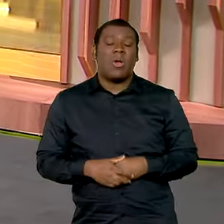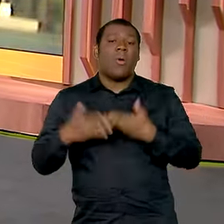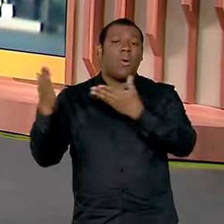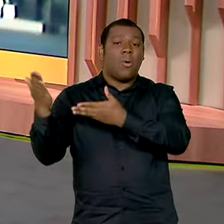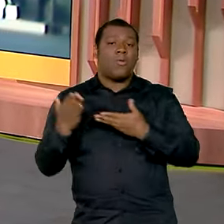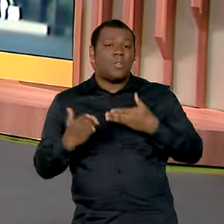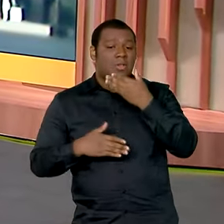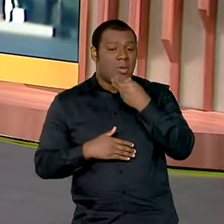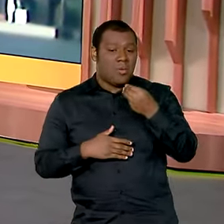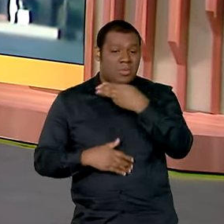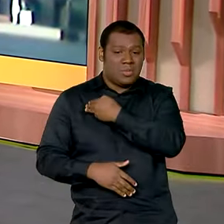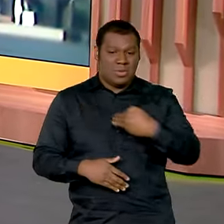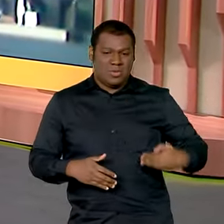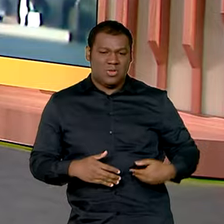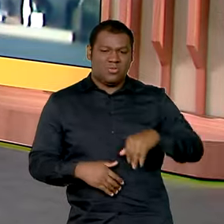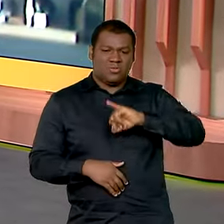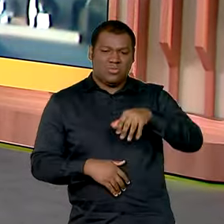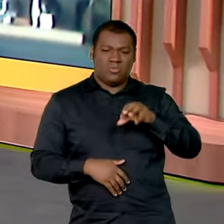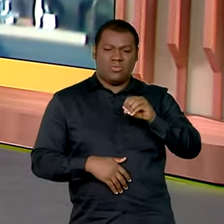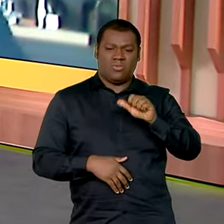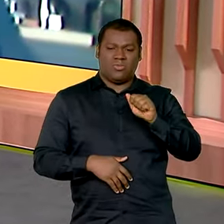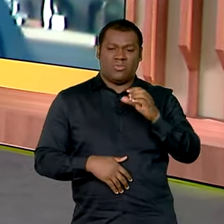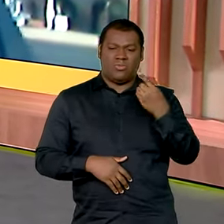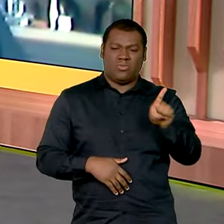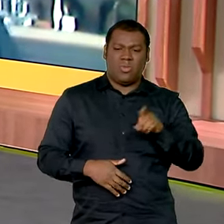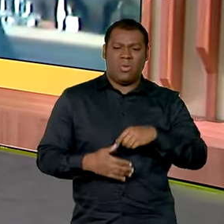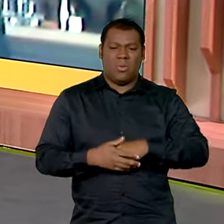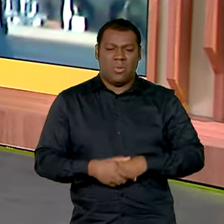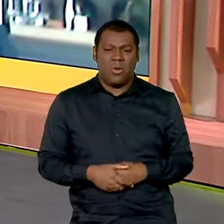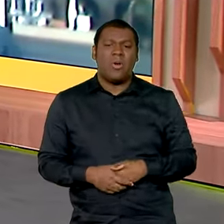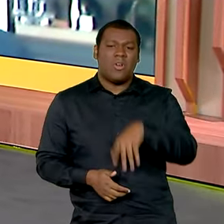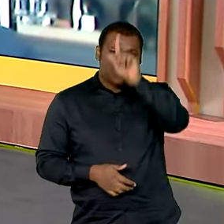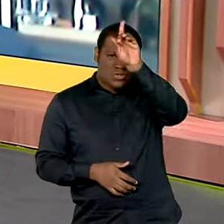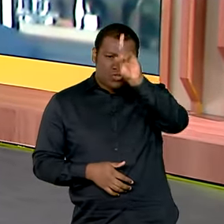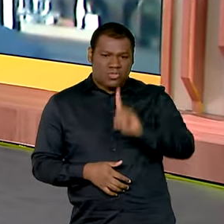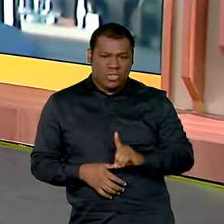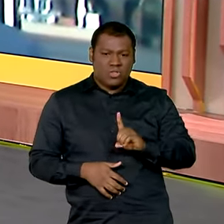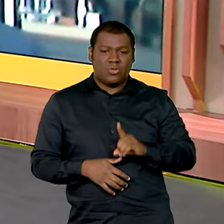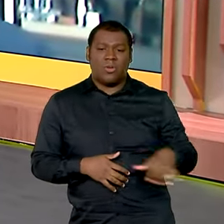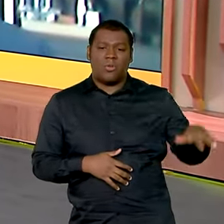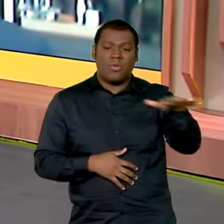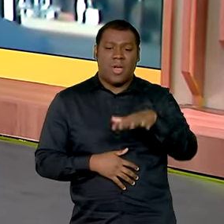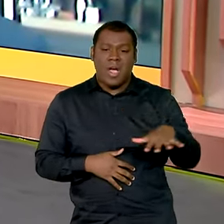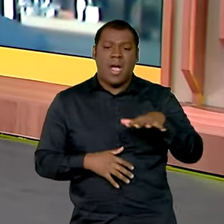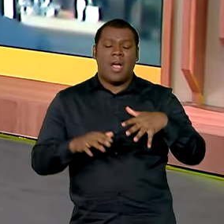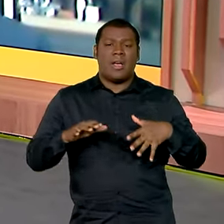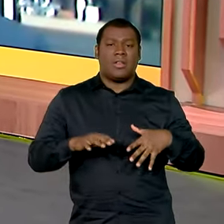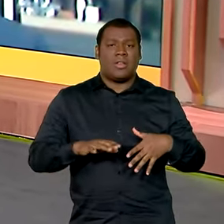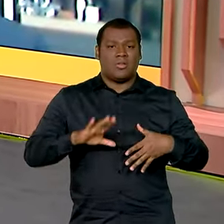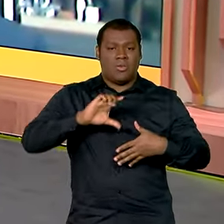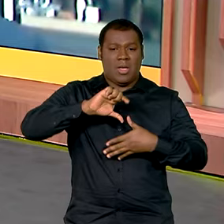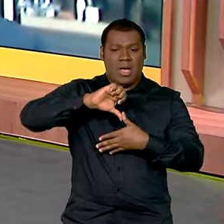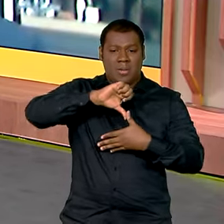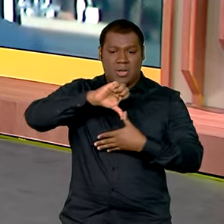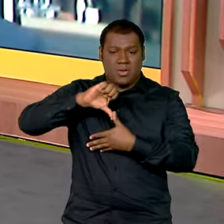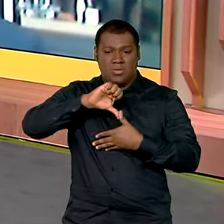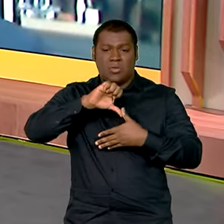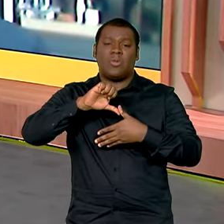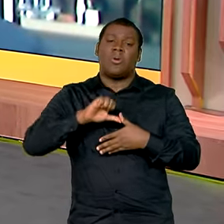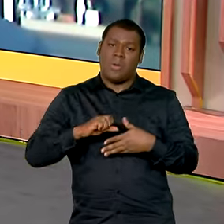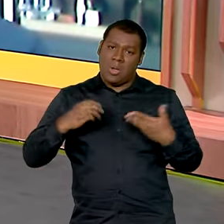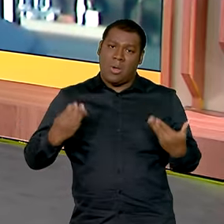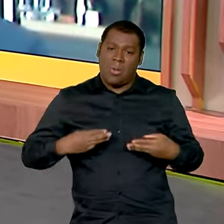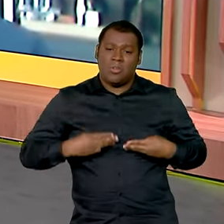agora com o ministro João Marcelo Queiroz, diretor do Departamento de América do Sul, do Ministério das Relações